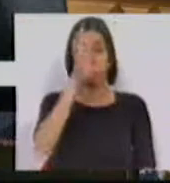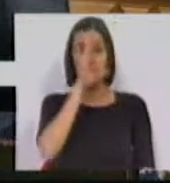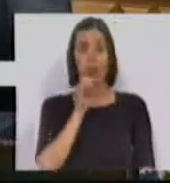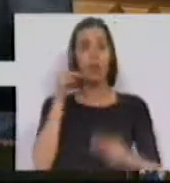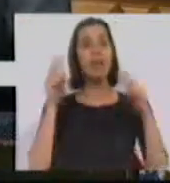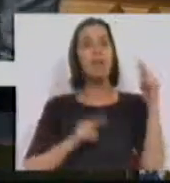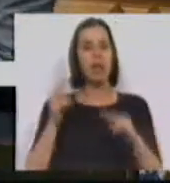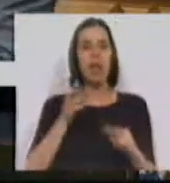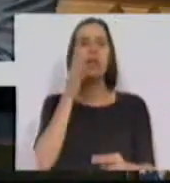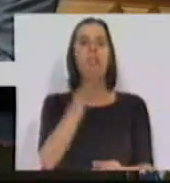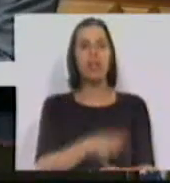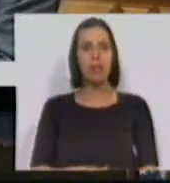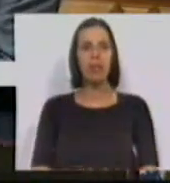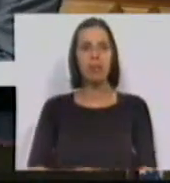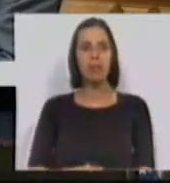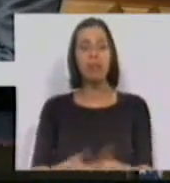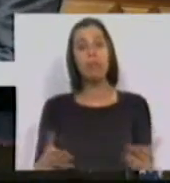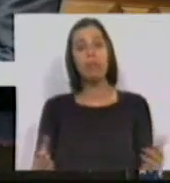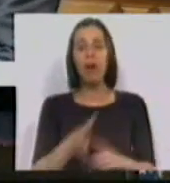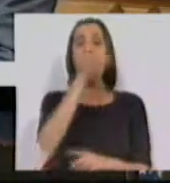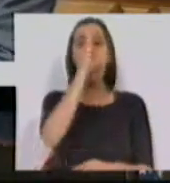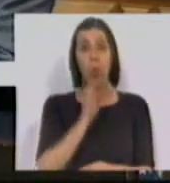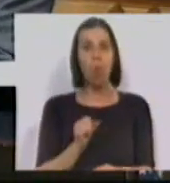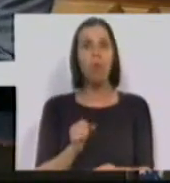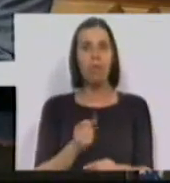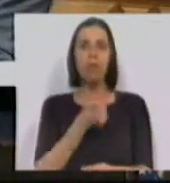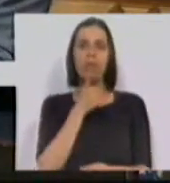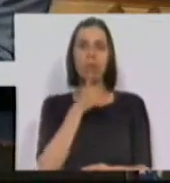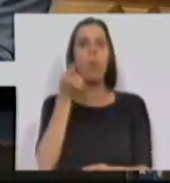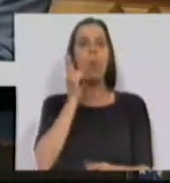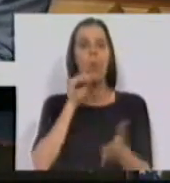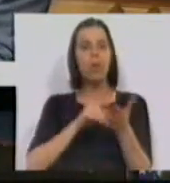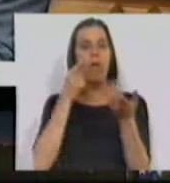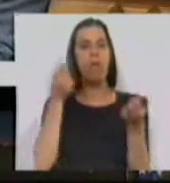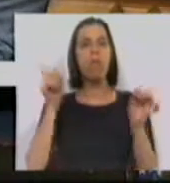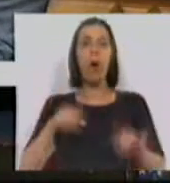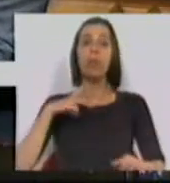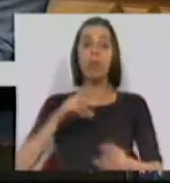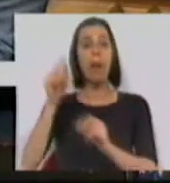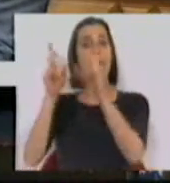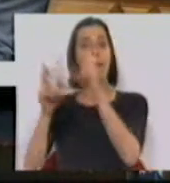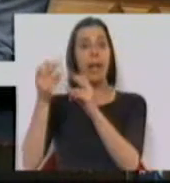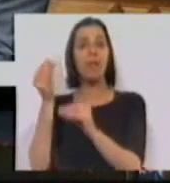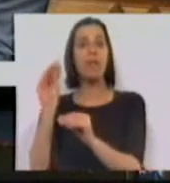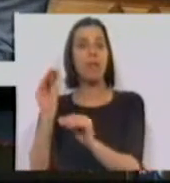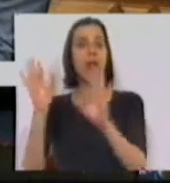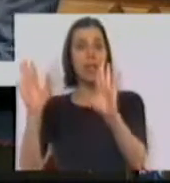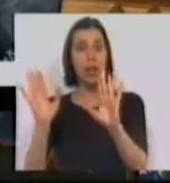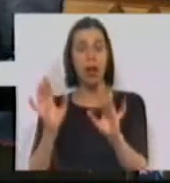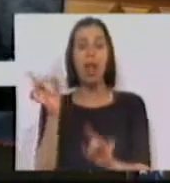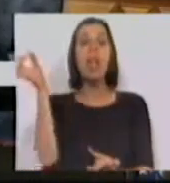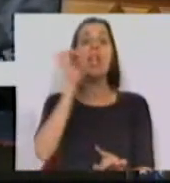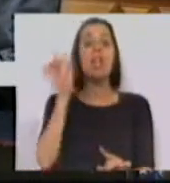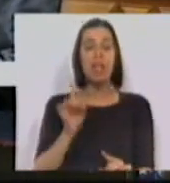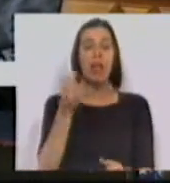Ministro das Finanças dizia que o Governo fixou um dia para o regresso de Portugal aos mercados financeiros. Será